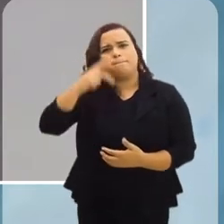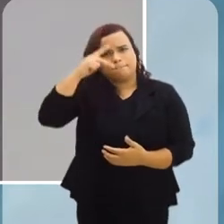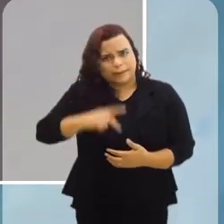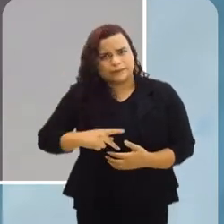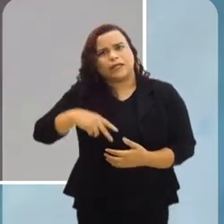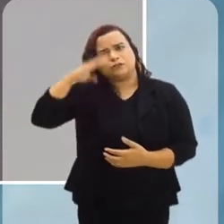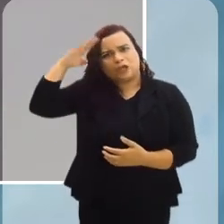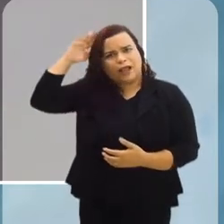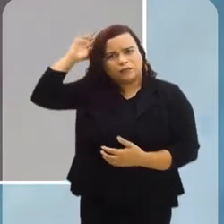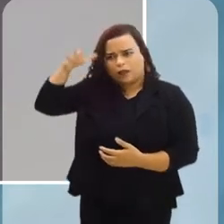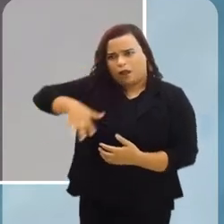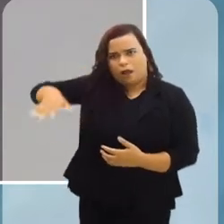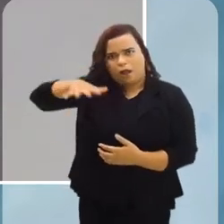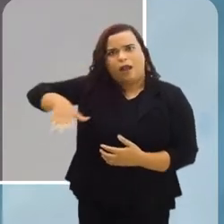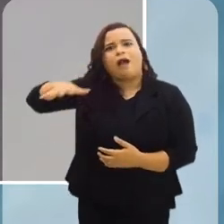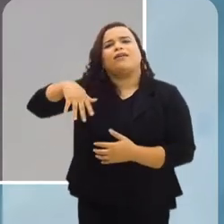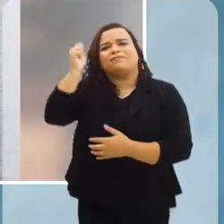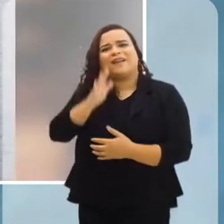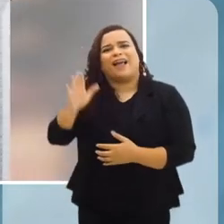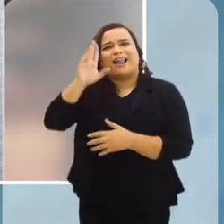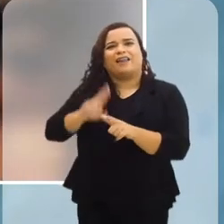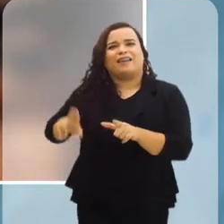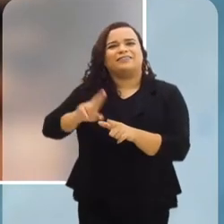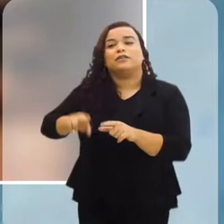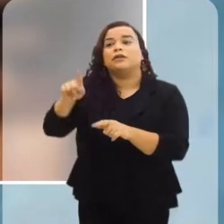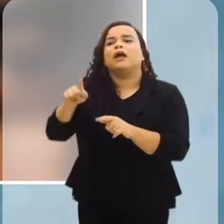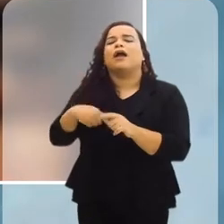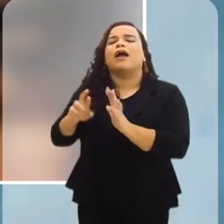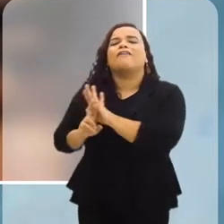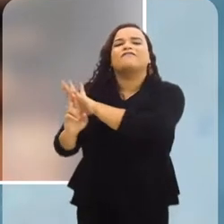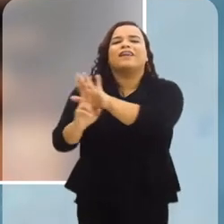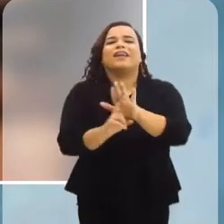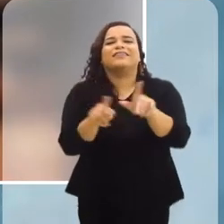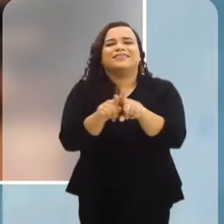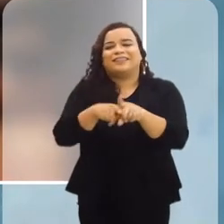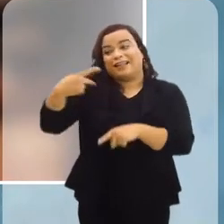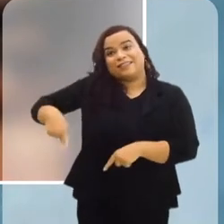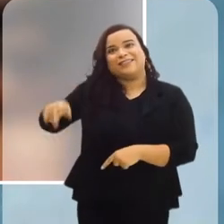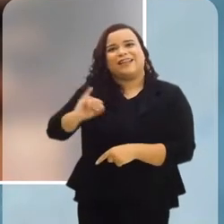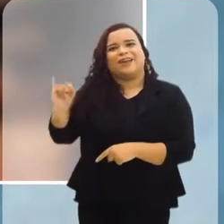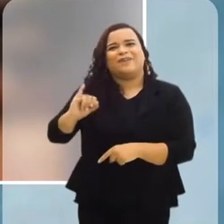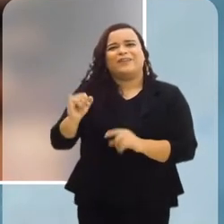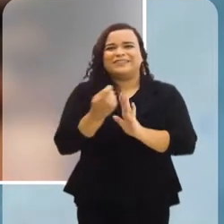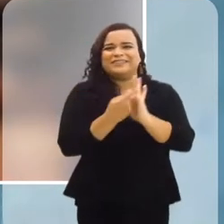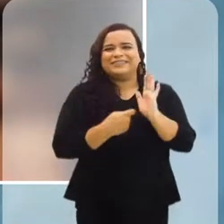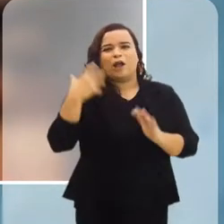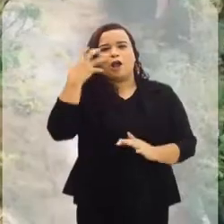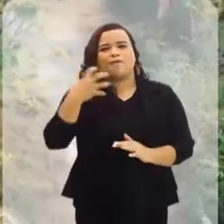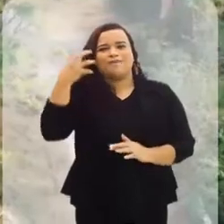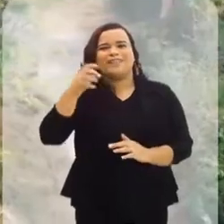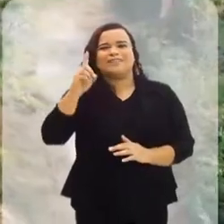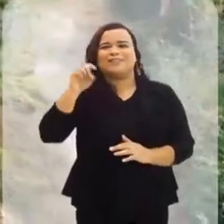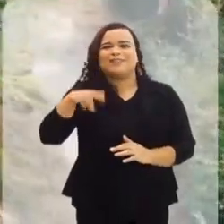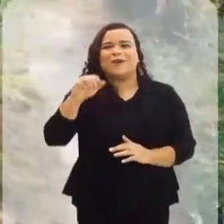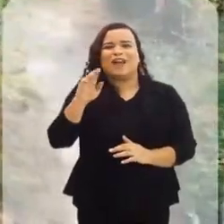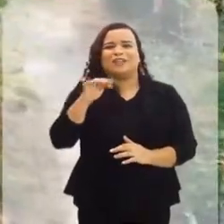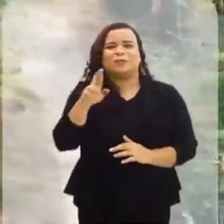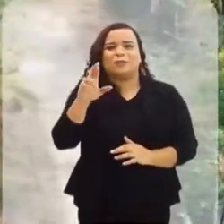presidente da Academia Brasileira de Letras, também faz referência a Itaguaí no romance Dom Casmurro.